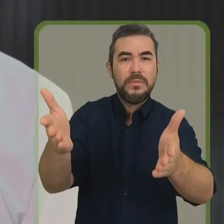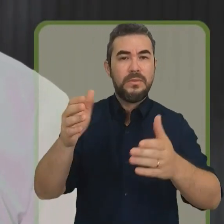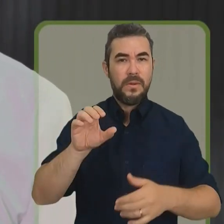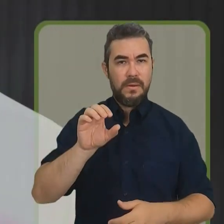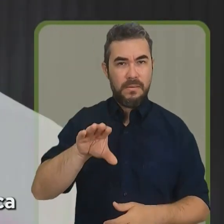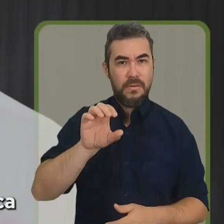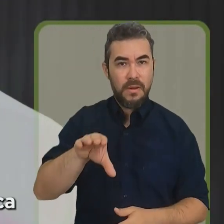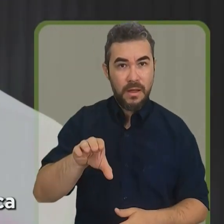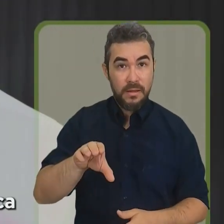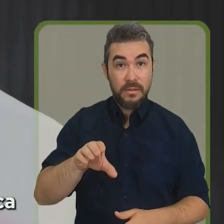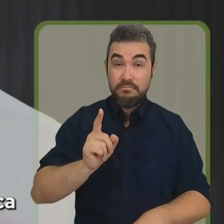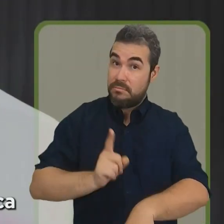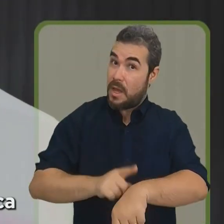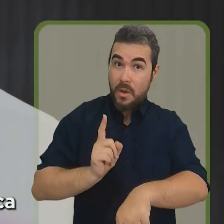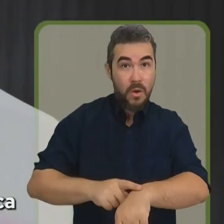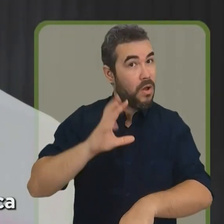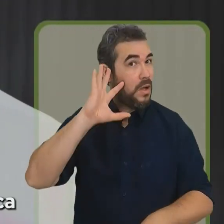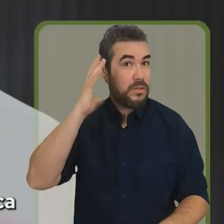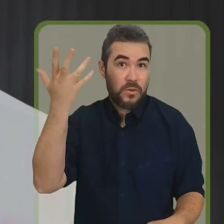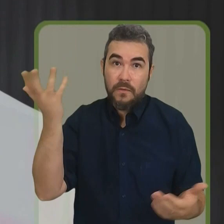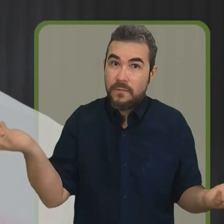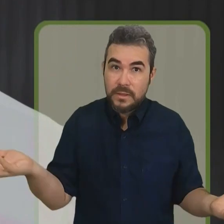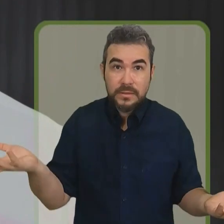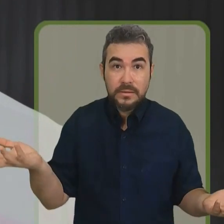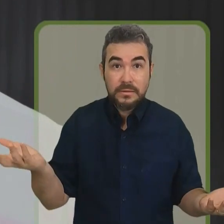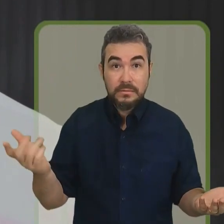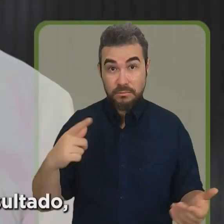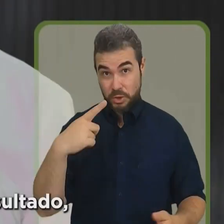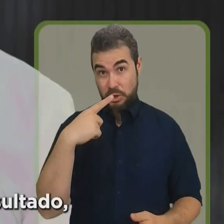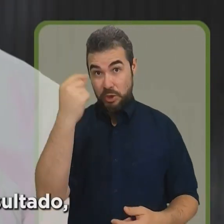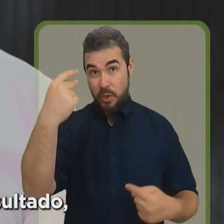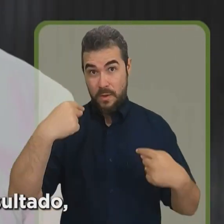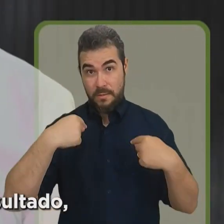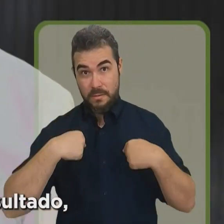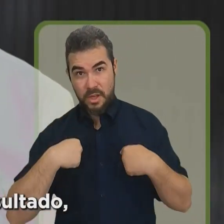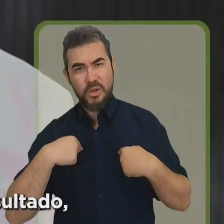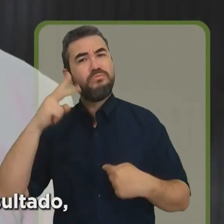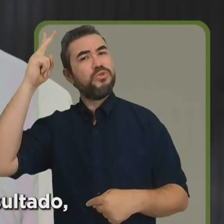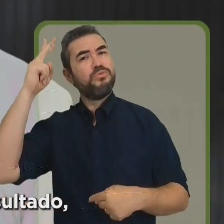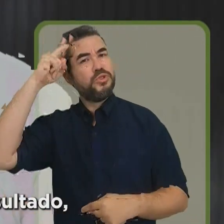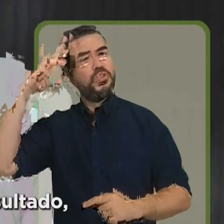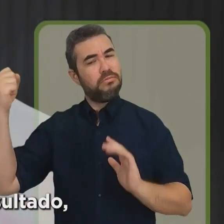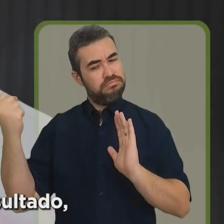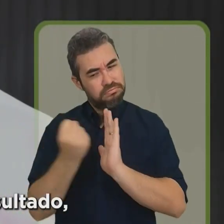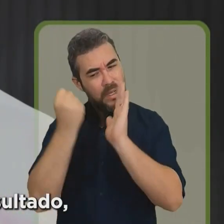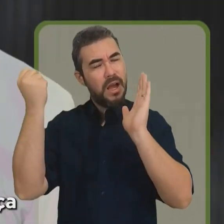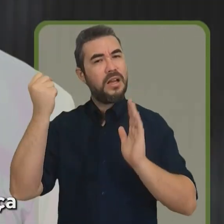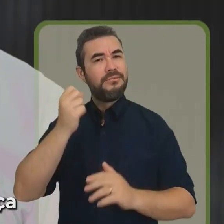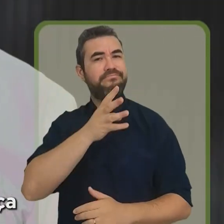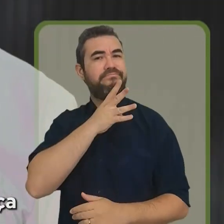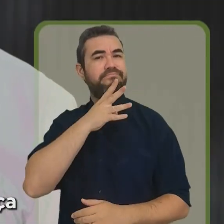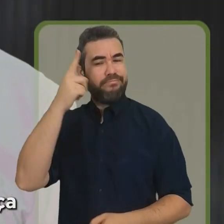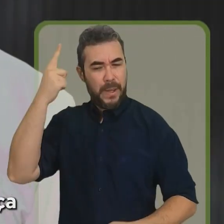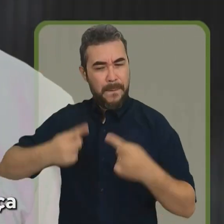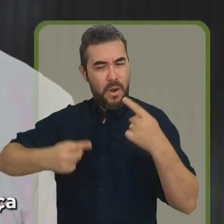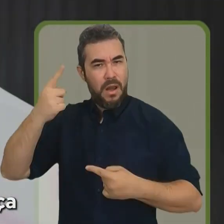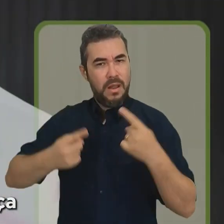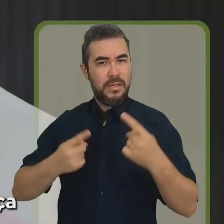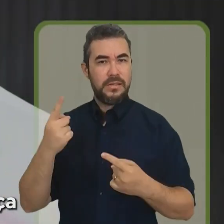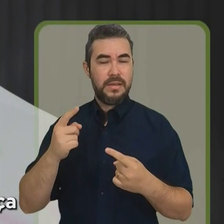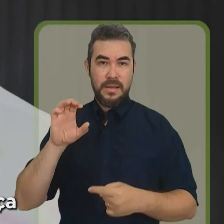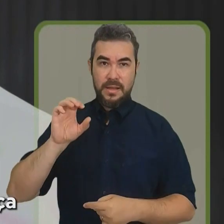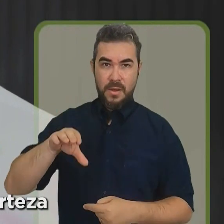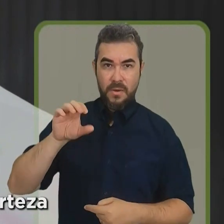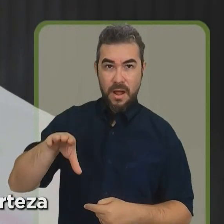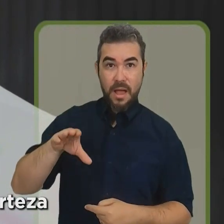precisa decidir entre quem tem história política e fez para Calcaia e quem tem inexperiência e mau resultado, entre quem garante a